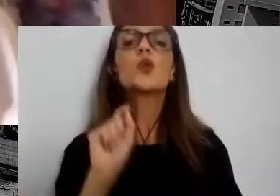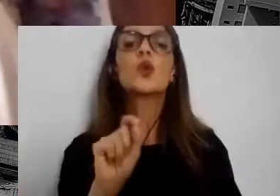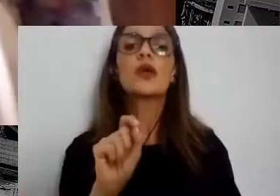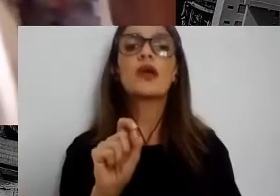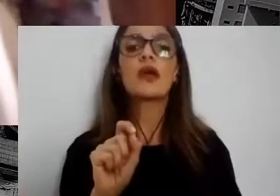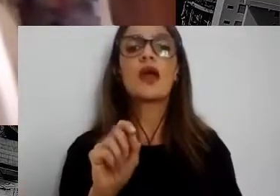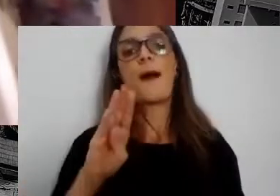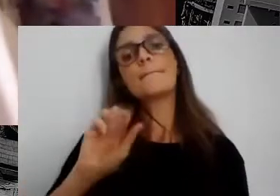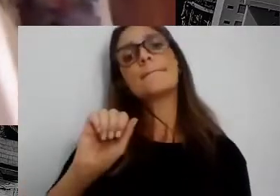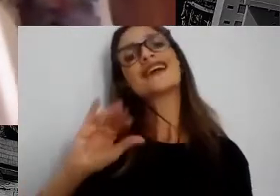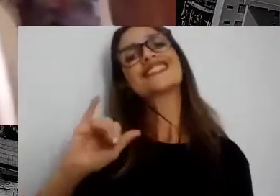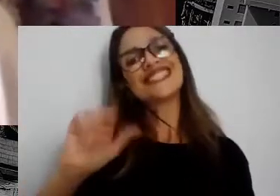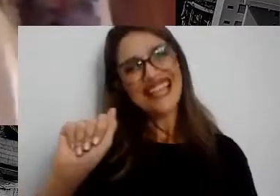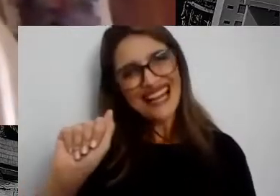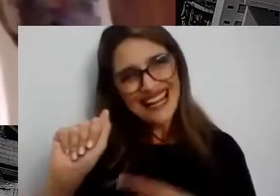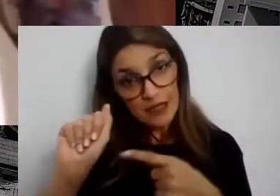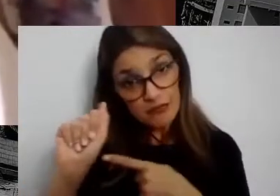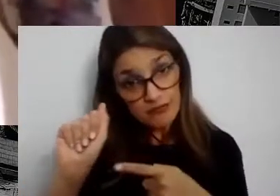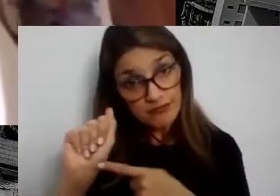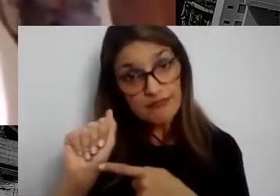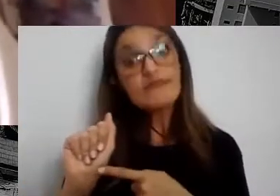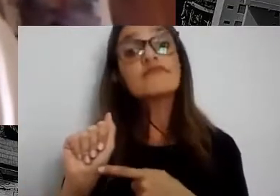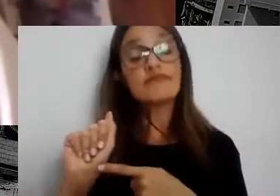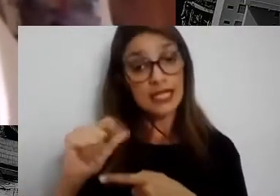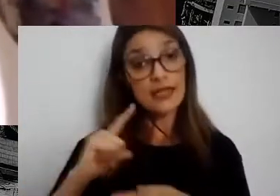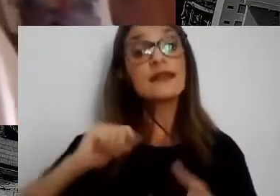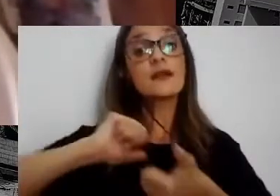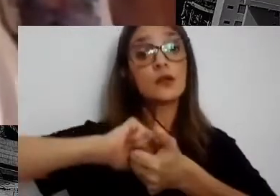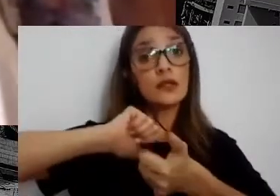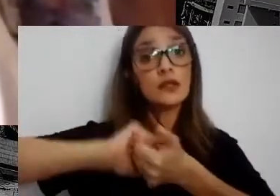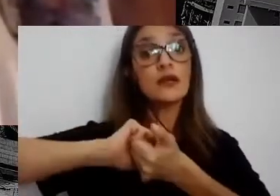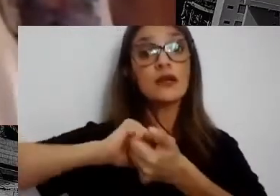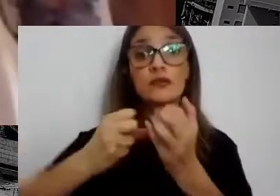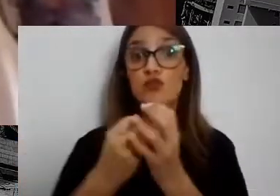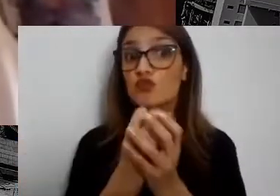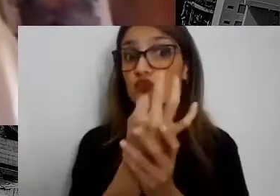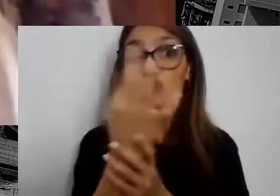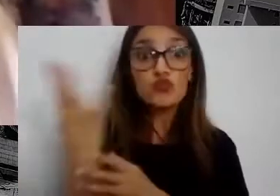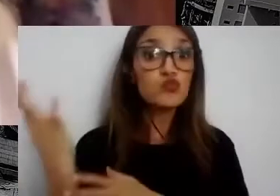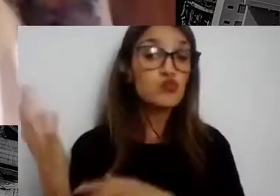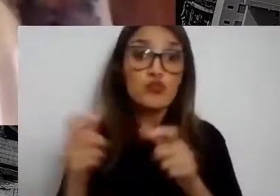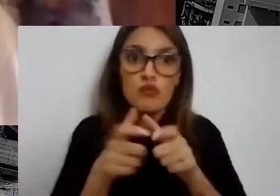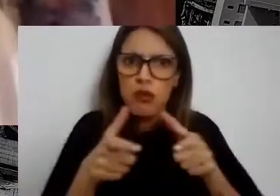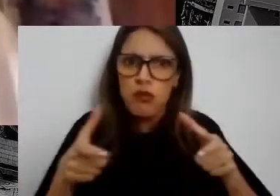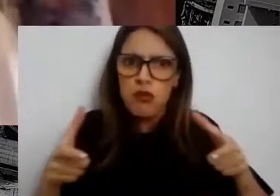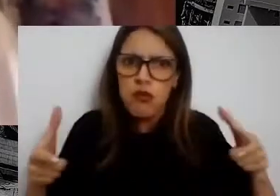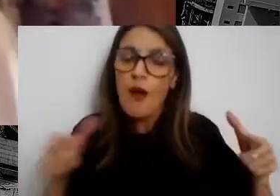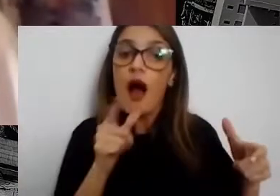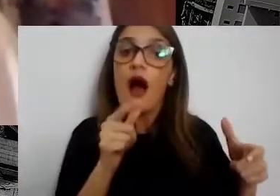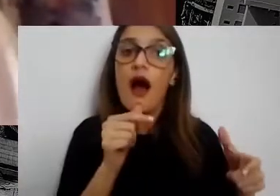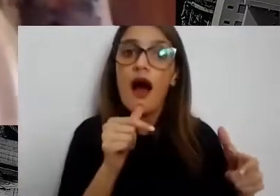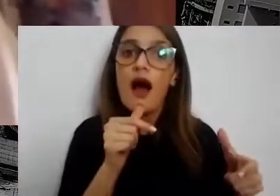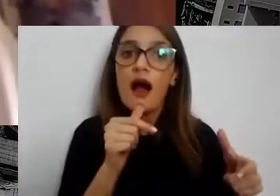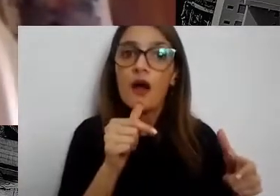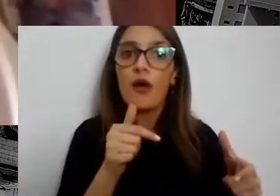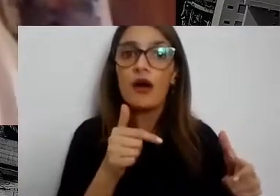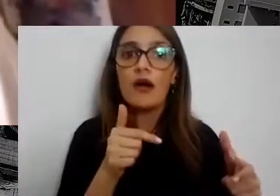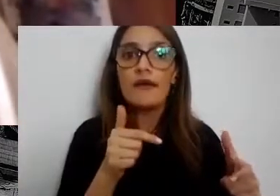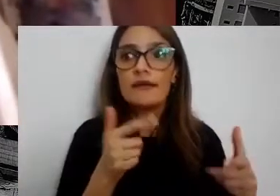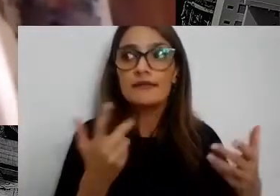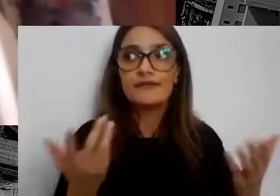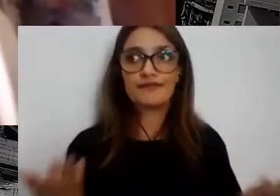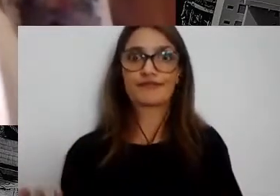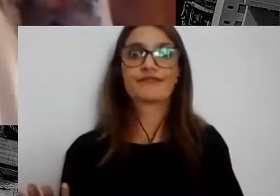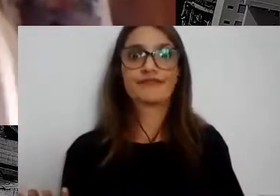E para manter qualidade e quantidade de água, a gente não pode desconsiderar as soluções baseadas na natureza, como a